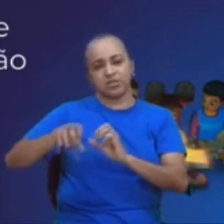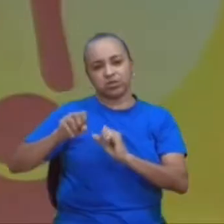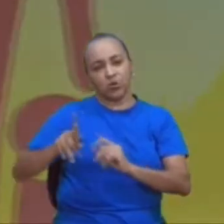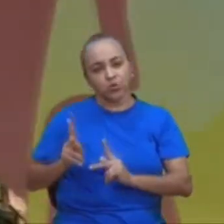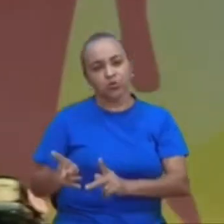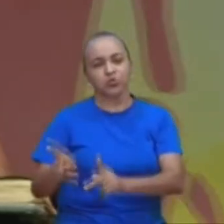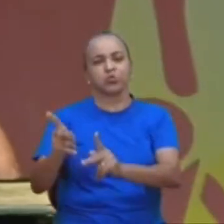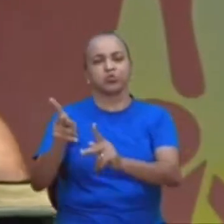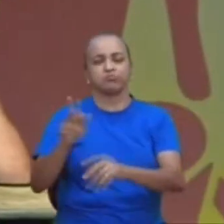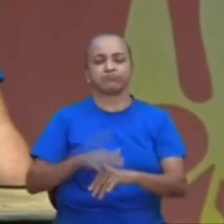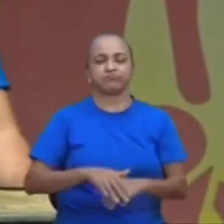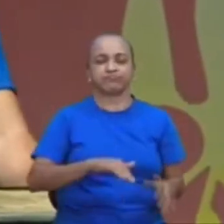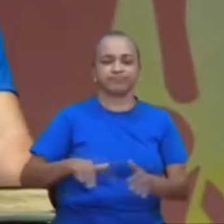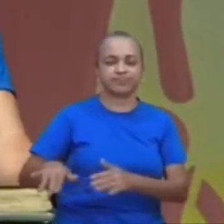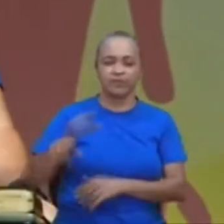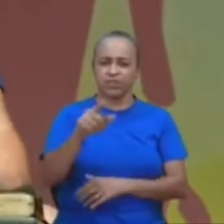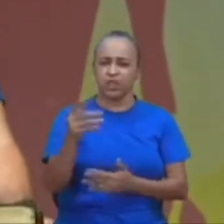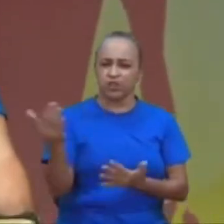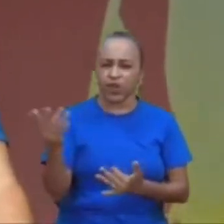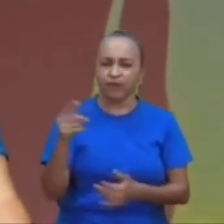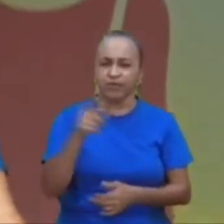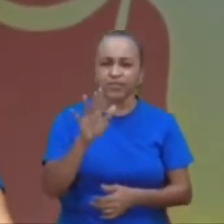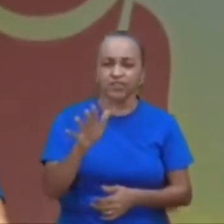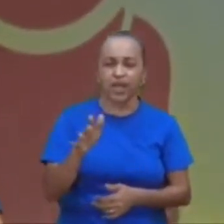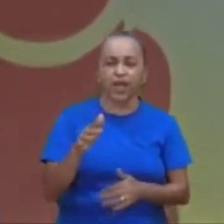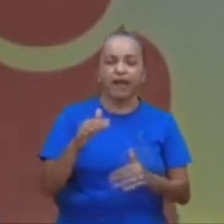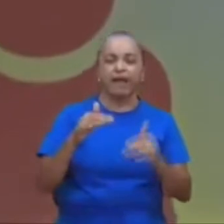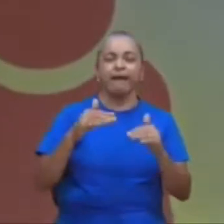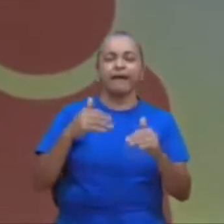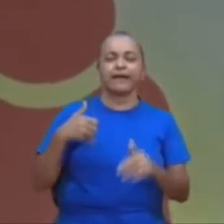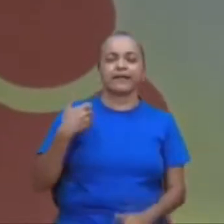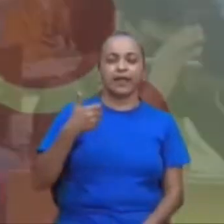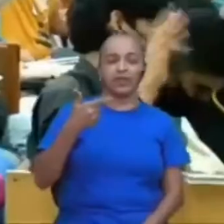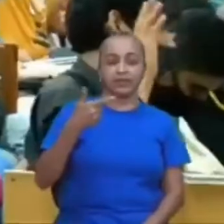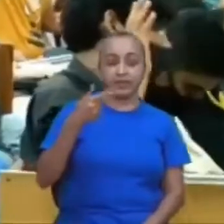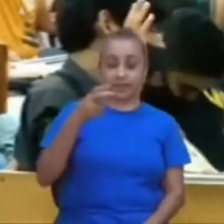quantos jovens aqui, ainda não fizeram 25 anos, levanta a mão,